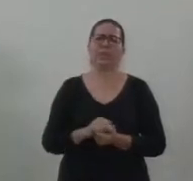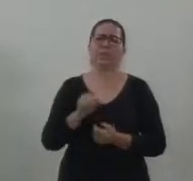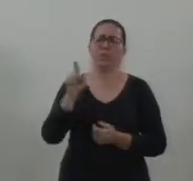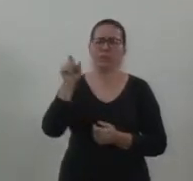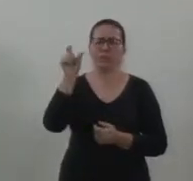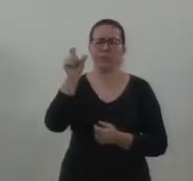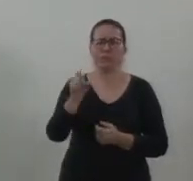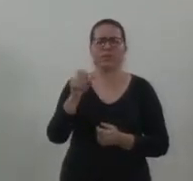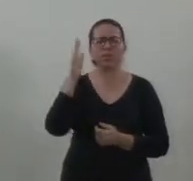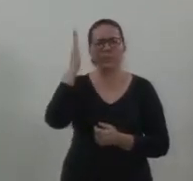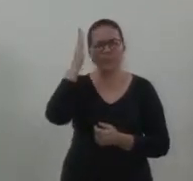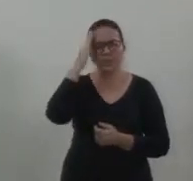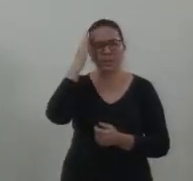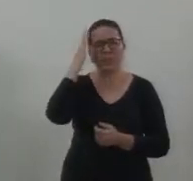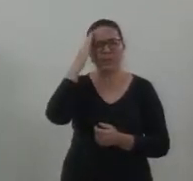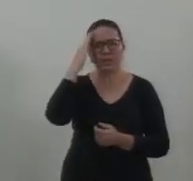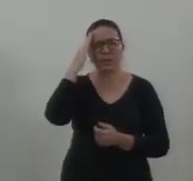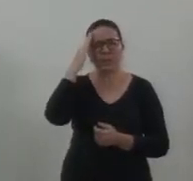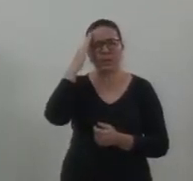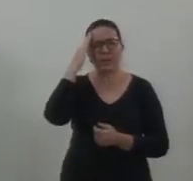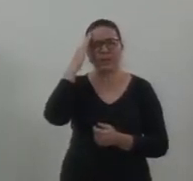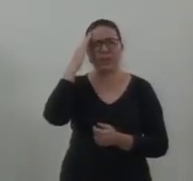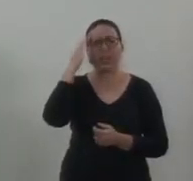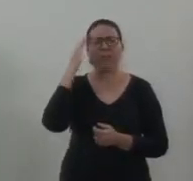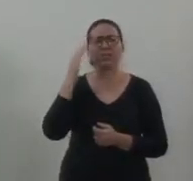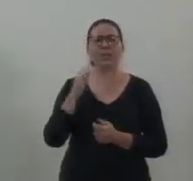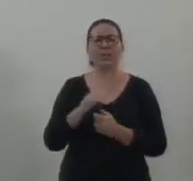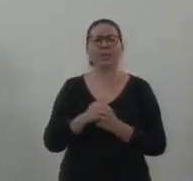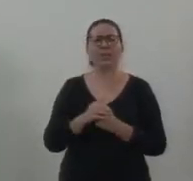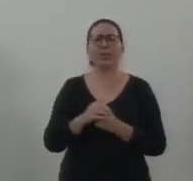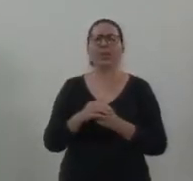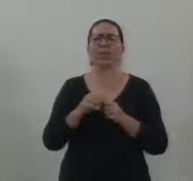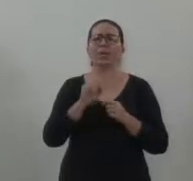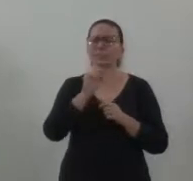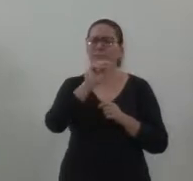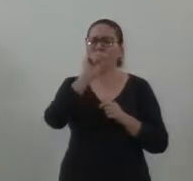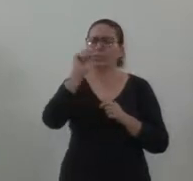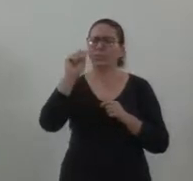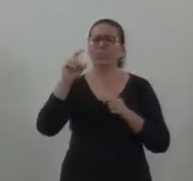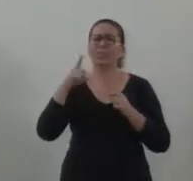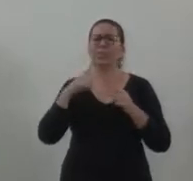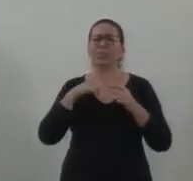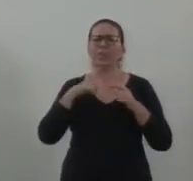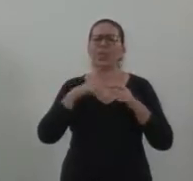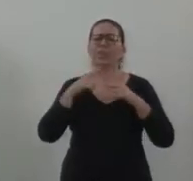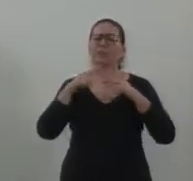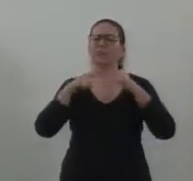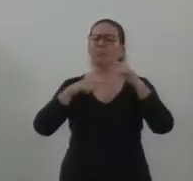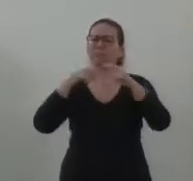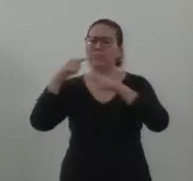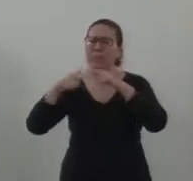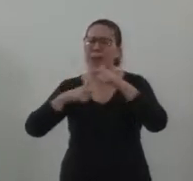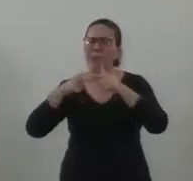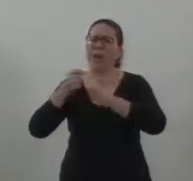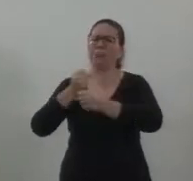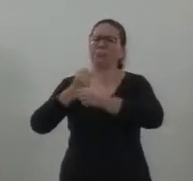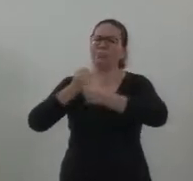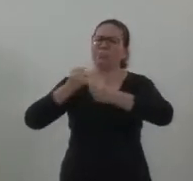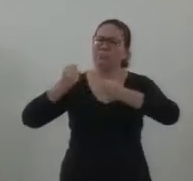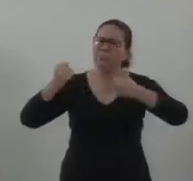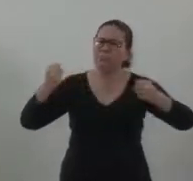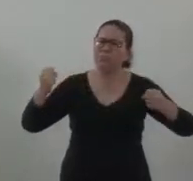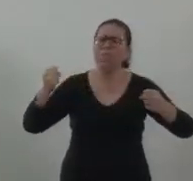quão carente é a messe, de quantos operários é